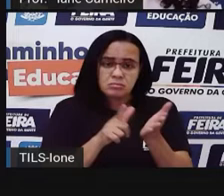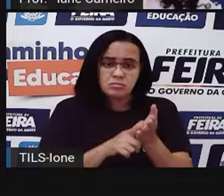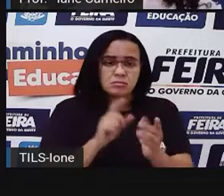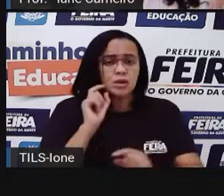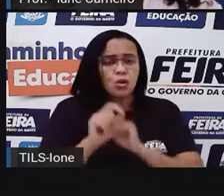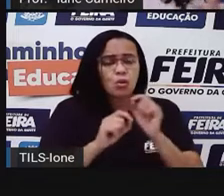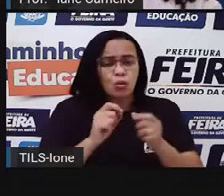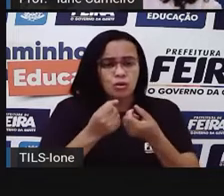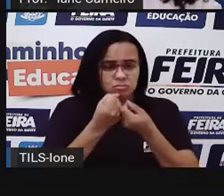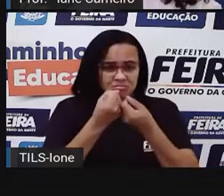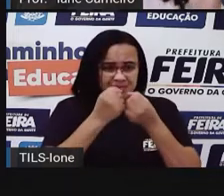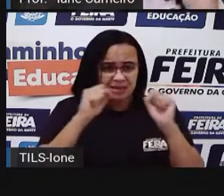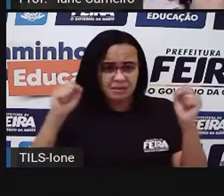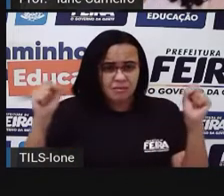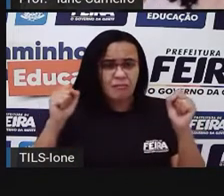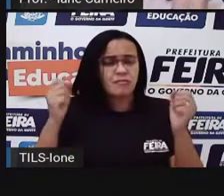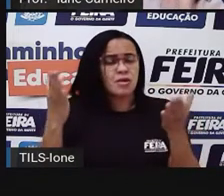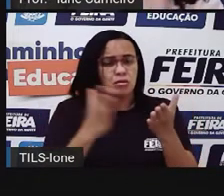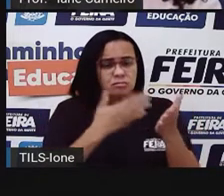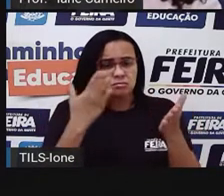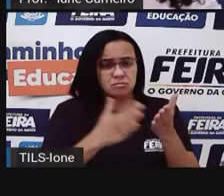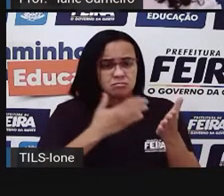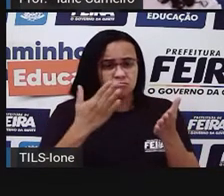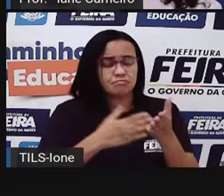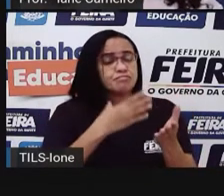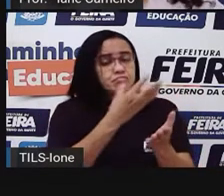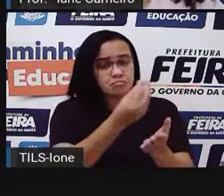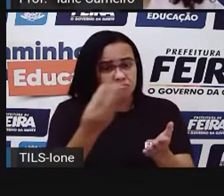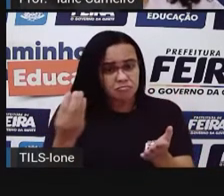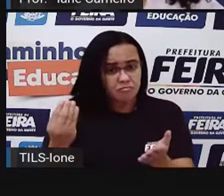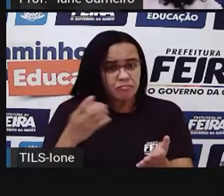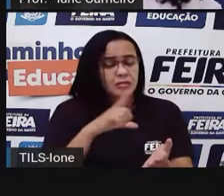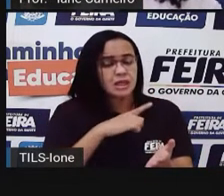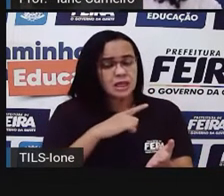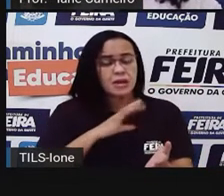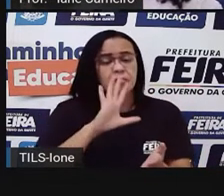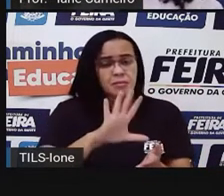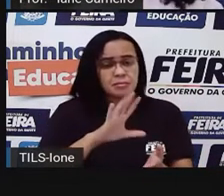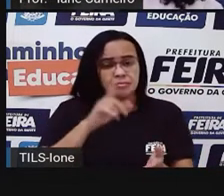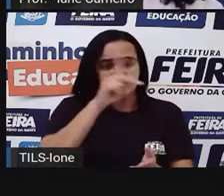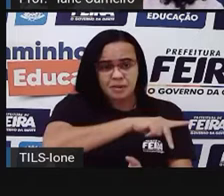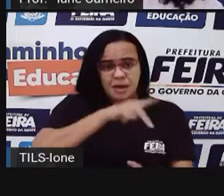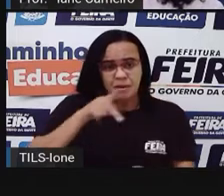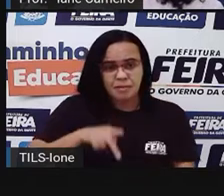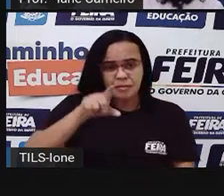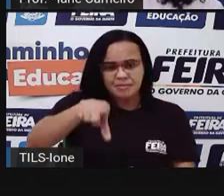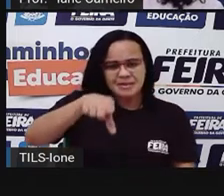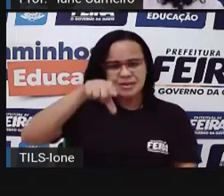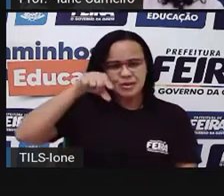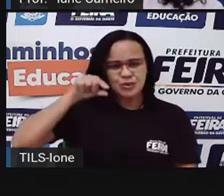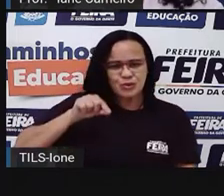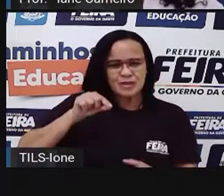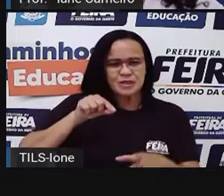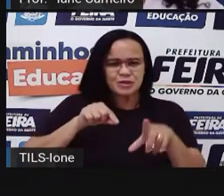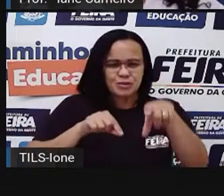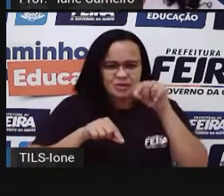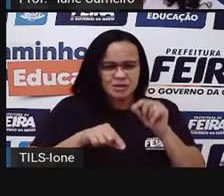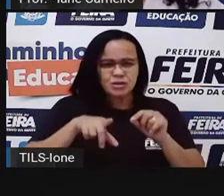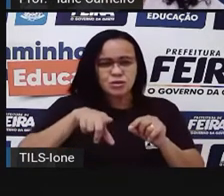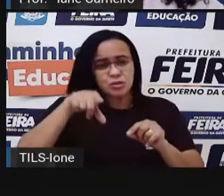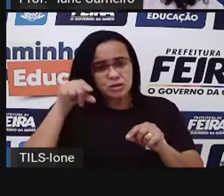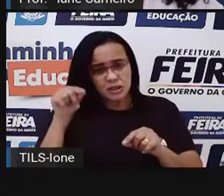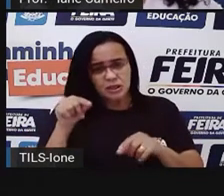maior, Ele tem mais páginas, mas a Pro selecionou alguns produtos, né? Então, aqui na página inicial, ó,